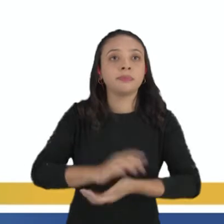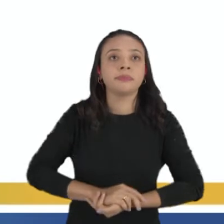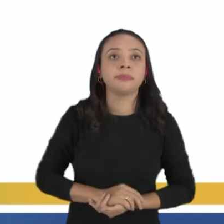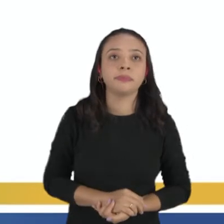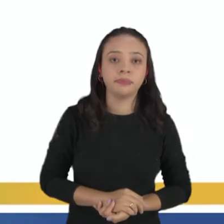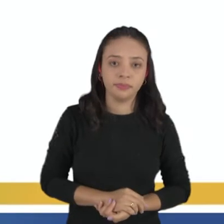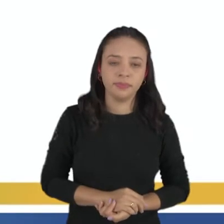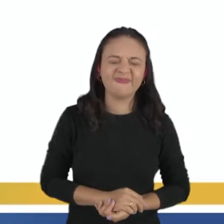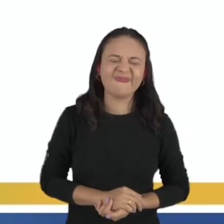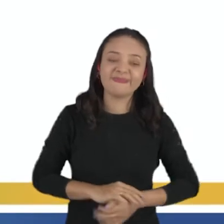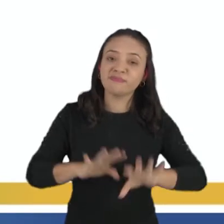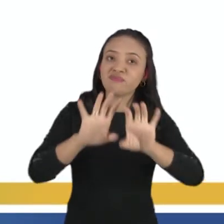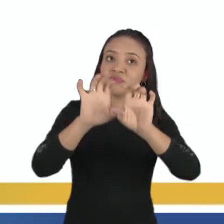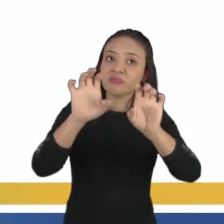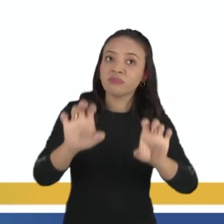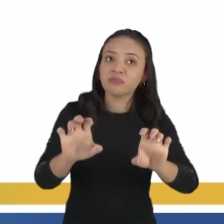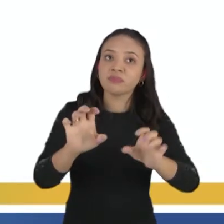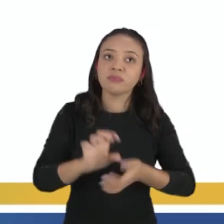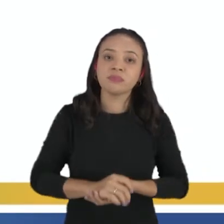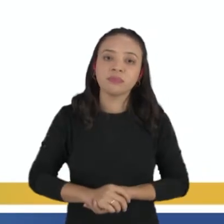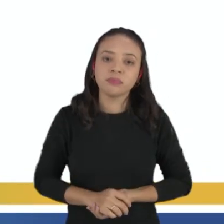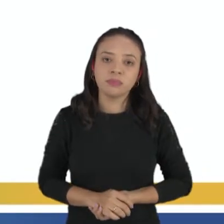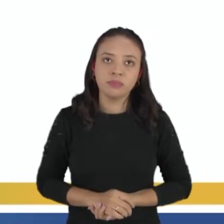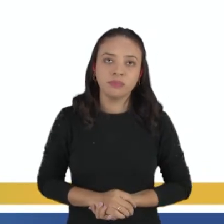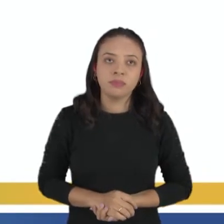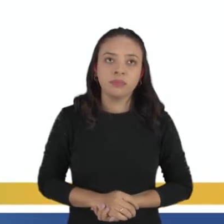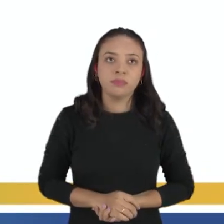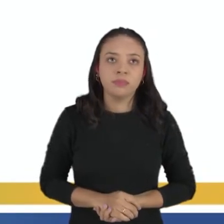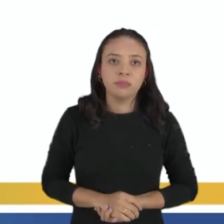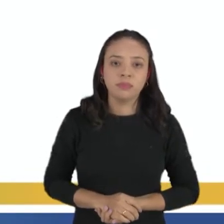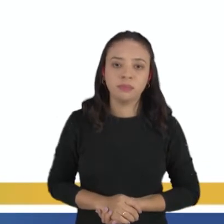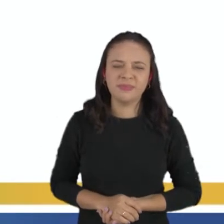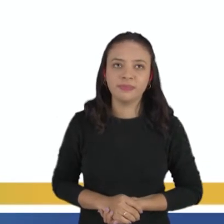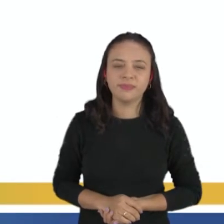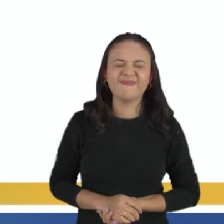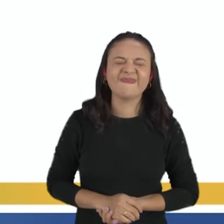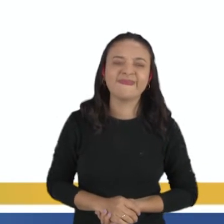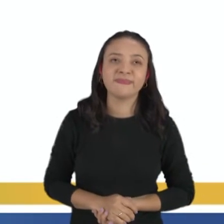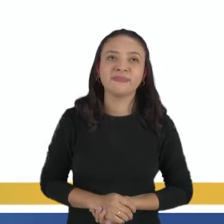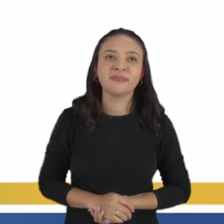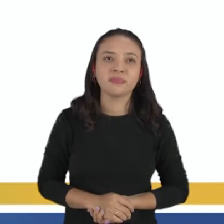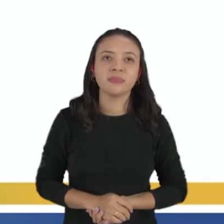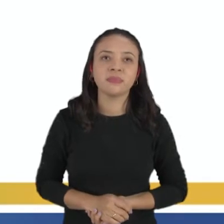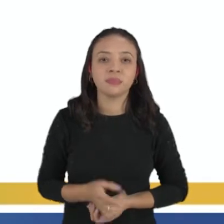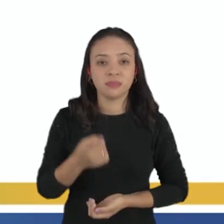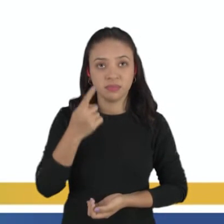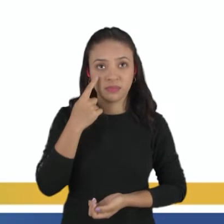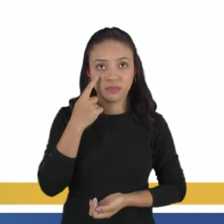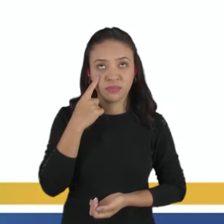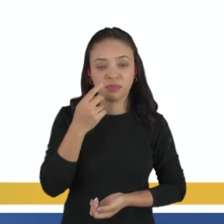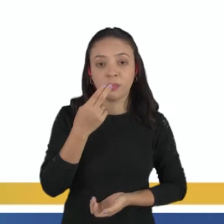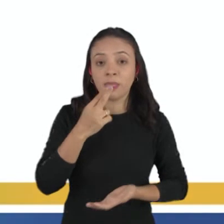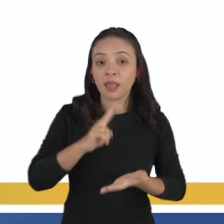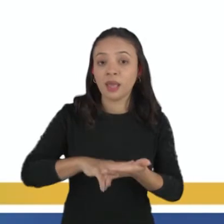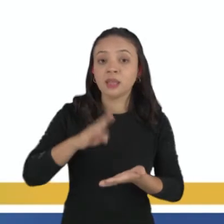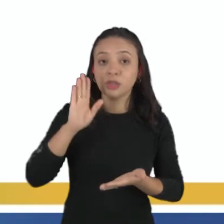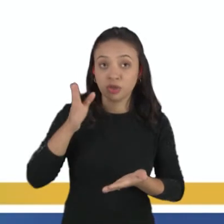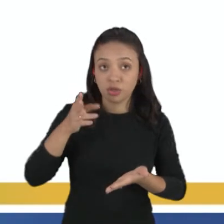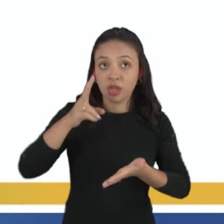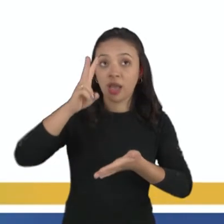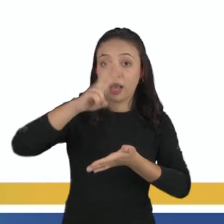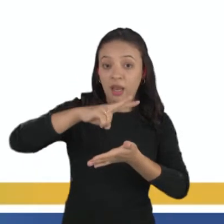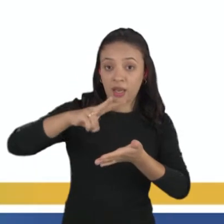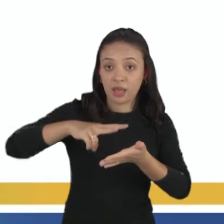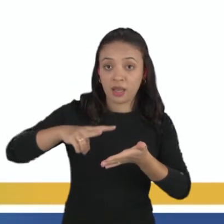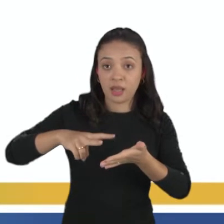Aí, na estrutura. A estrutura, gente, na primeira linha, vamos verificar na carta lida. Na